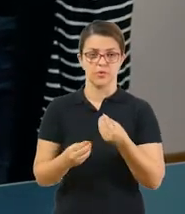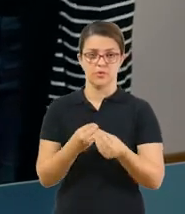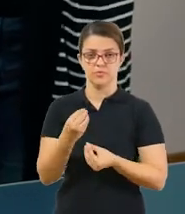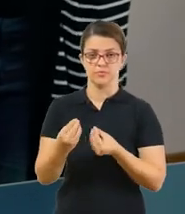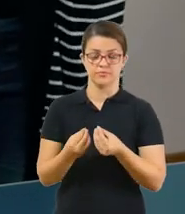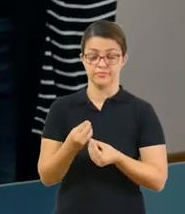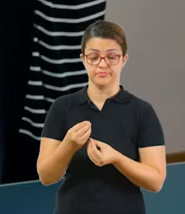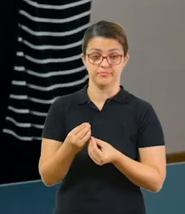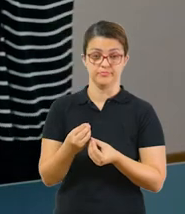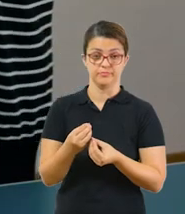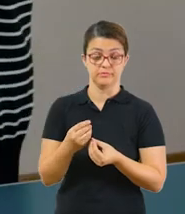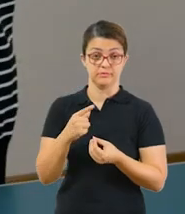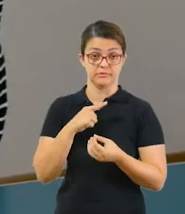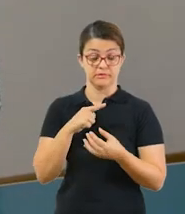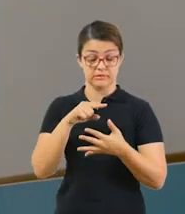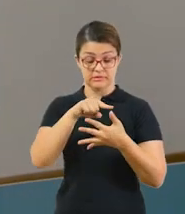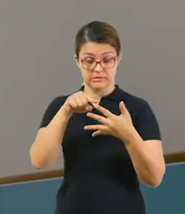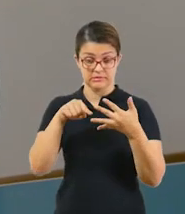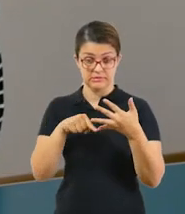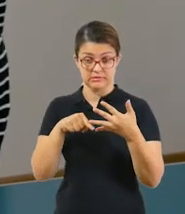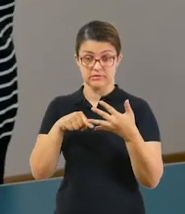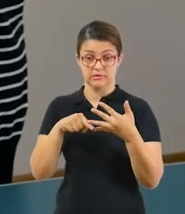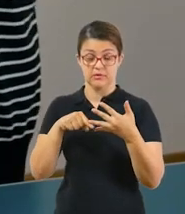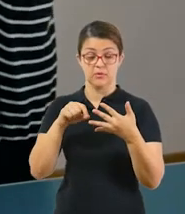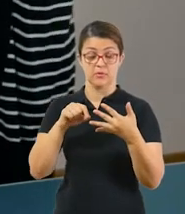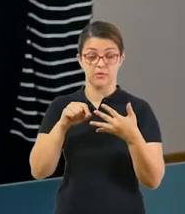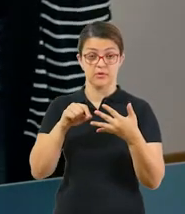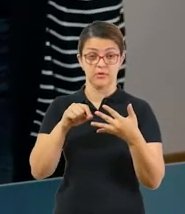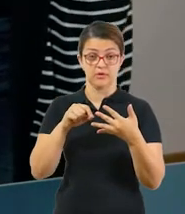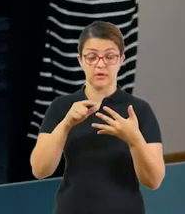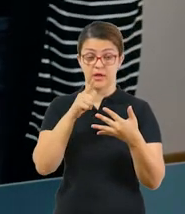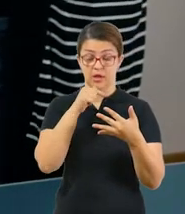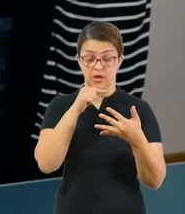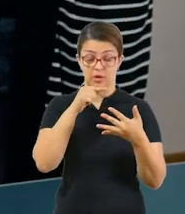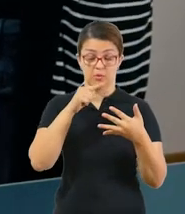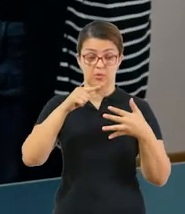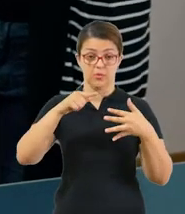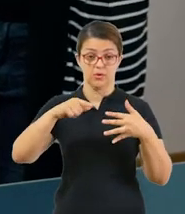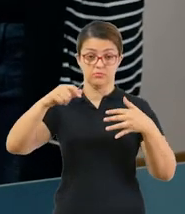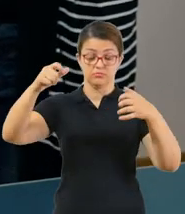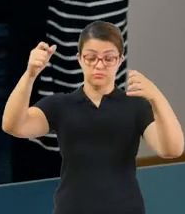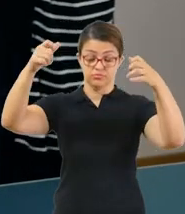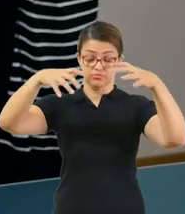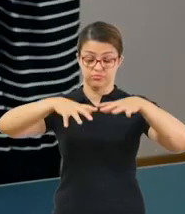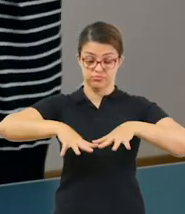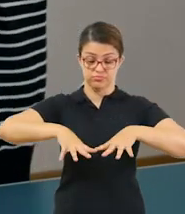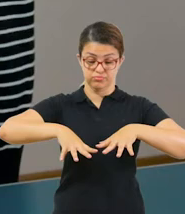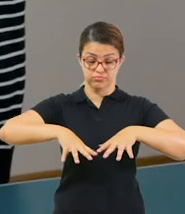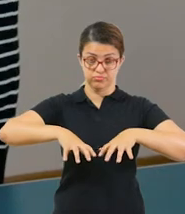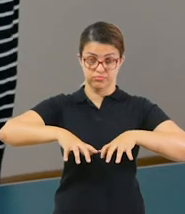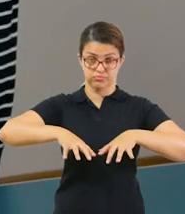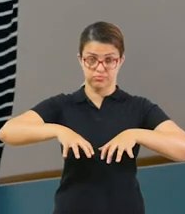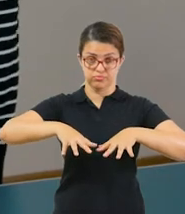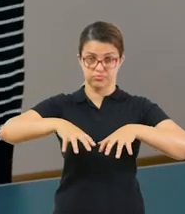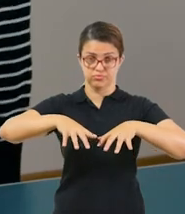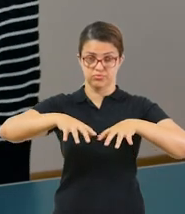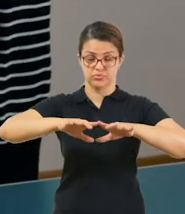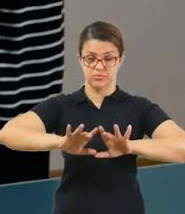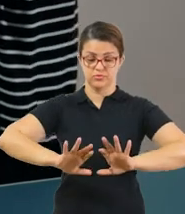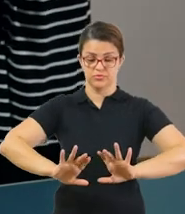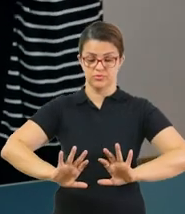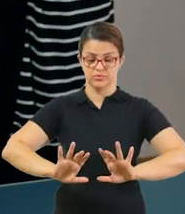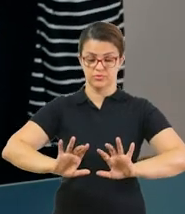Então, os ciclos da água são 5. O primeiro é a evaporação, onde a água passa do estado líquido